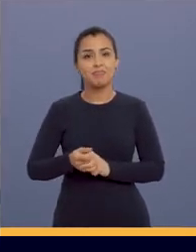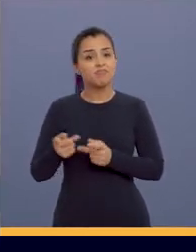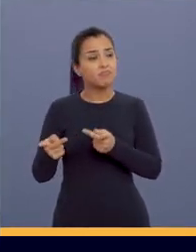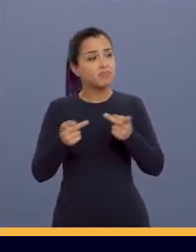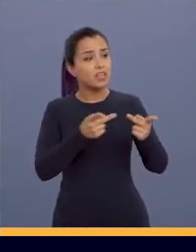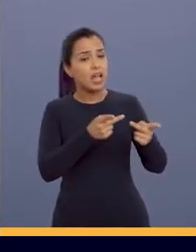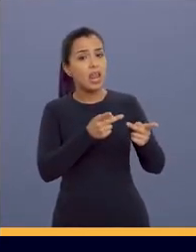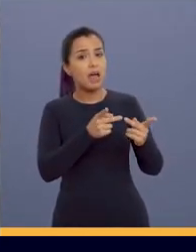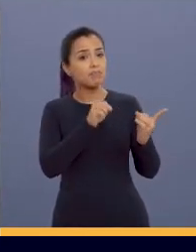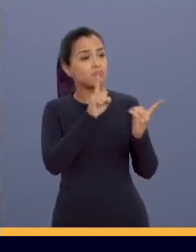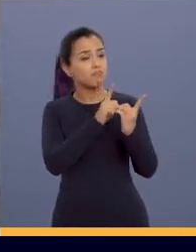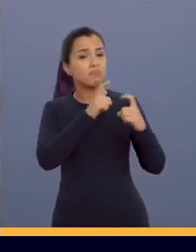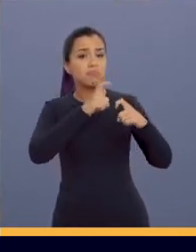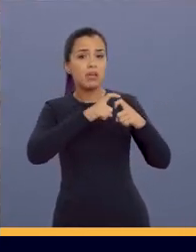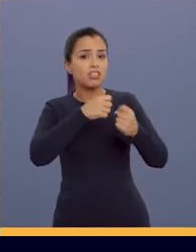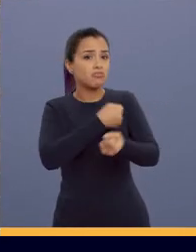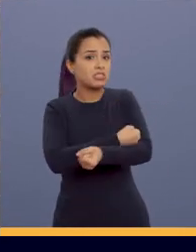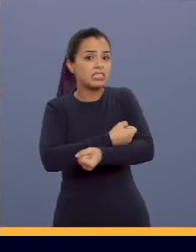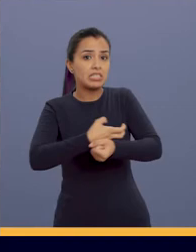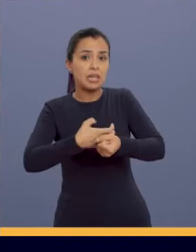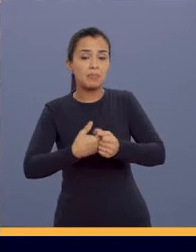para passar no médico e para fazer exame.